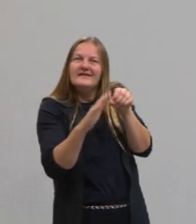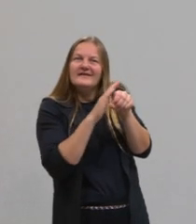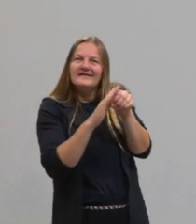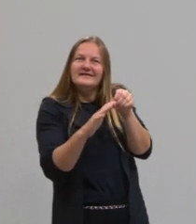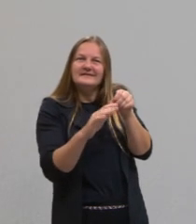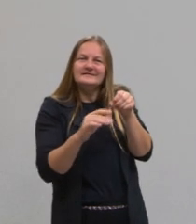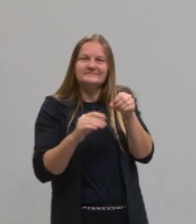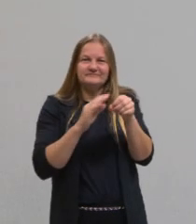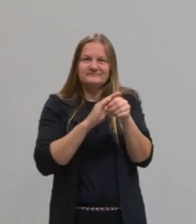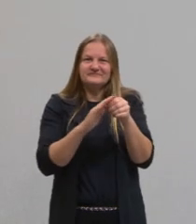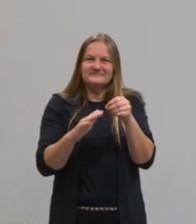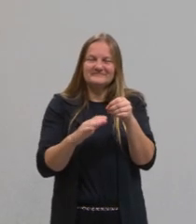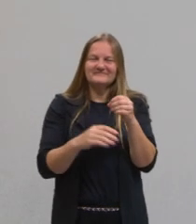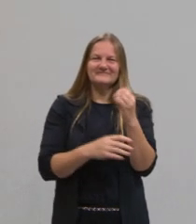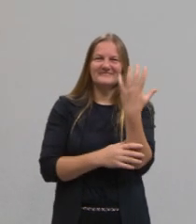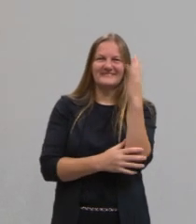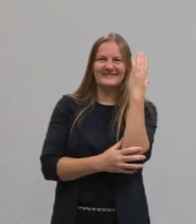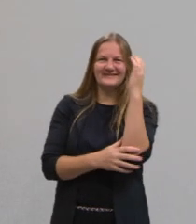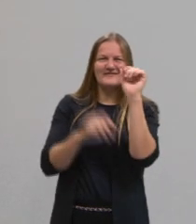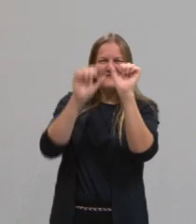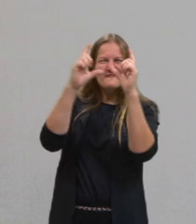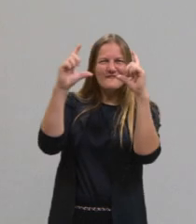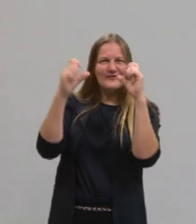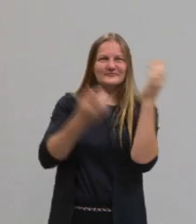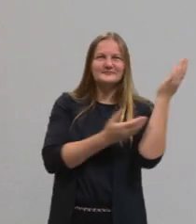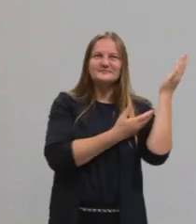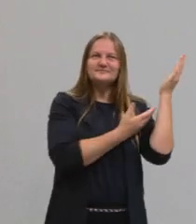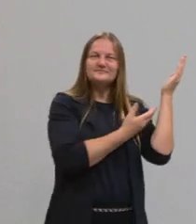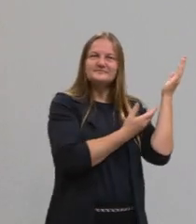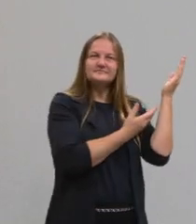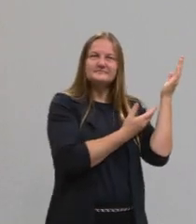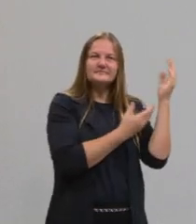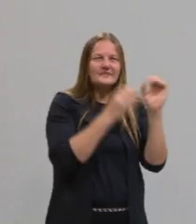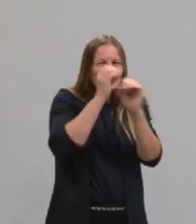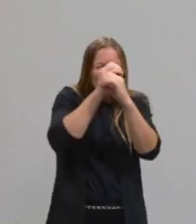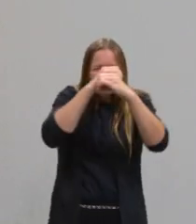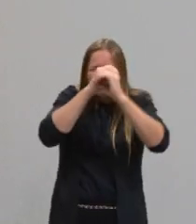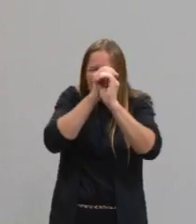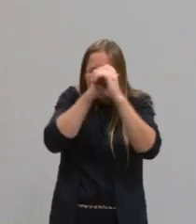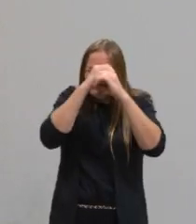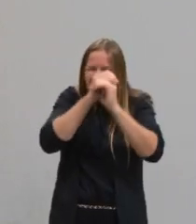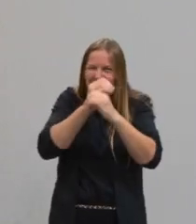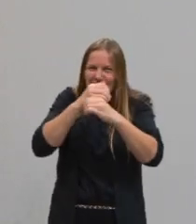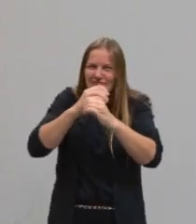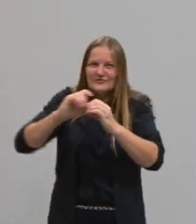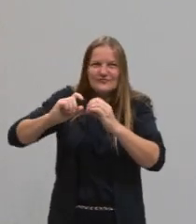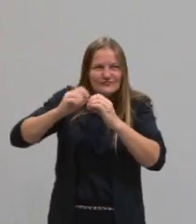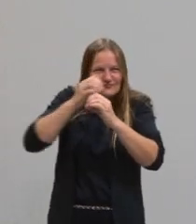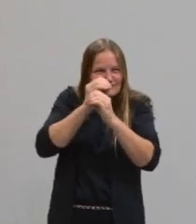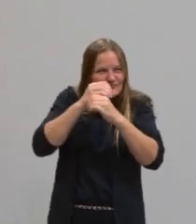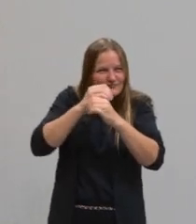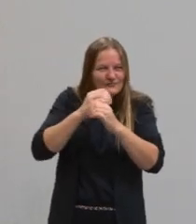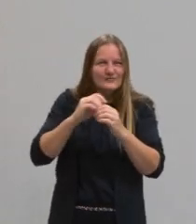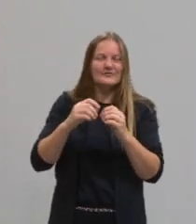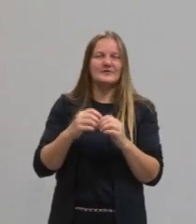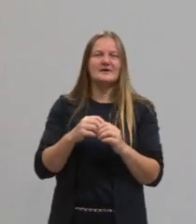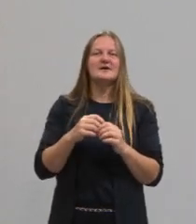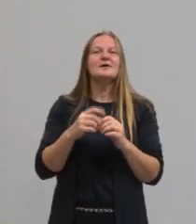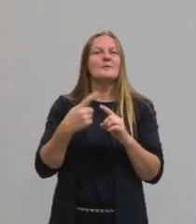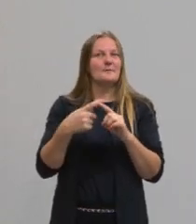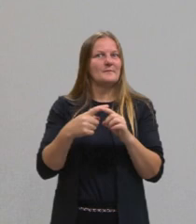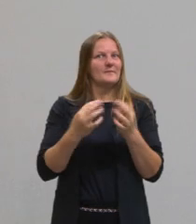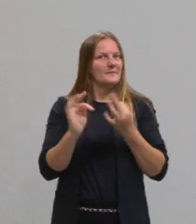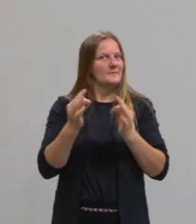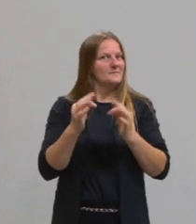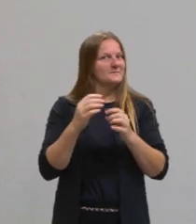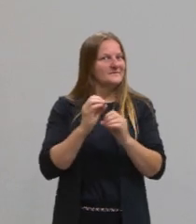Então, claro que essa imagem foi tirada num microscópio eletrônico. Então,